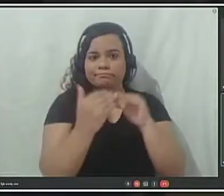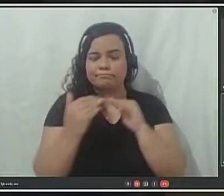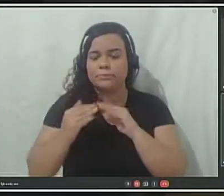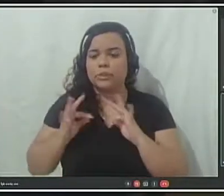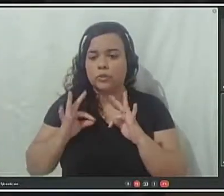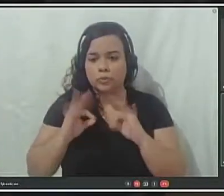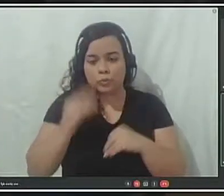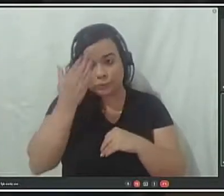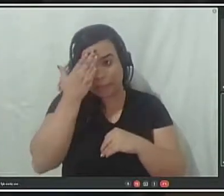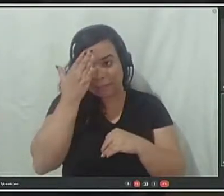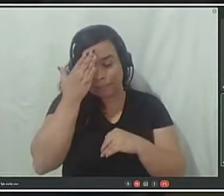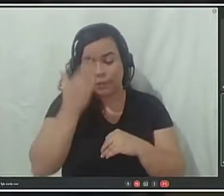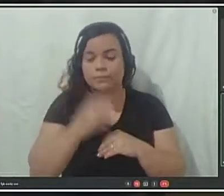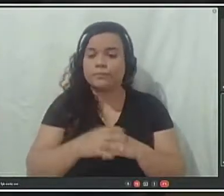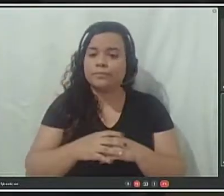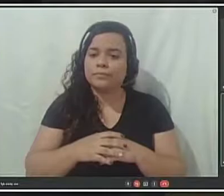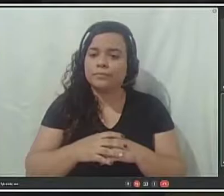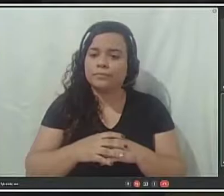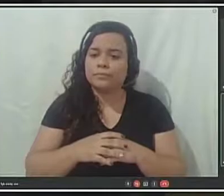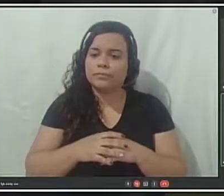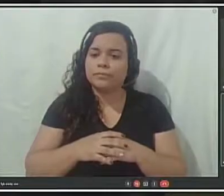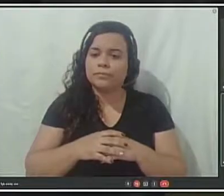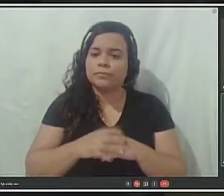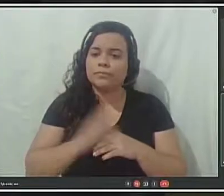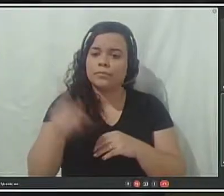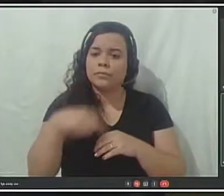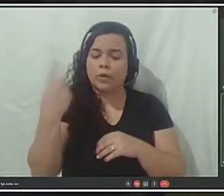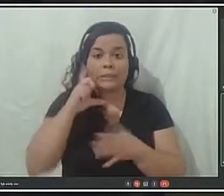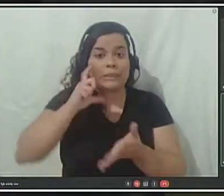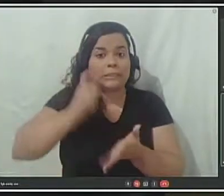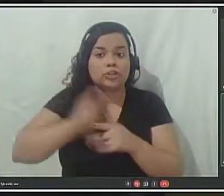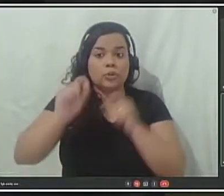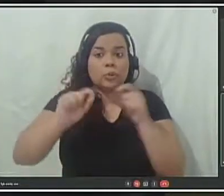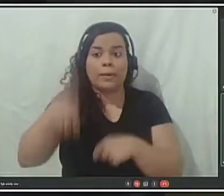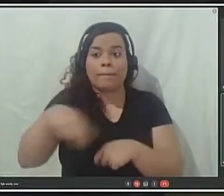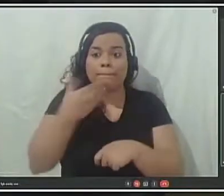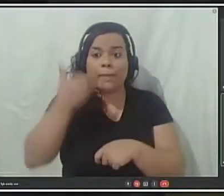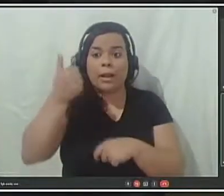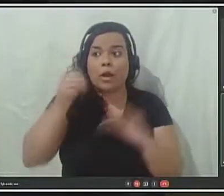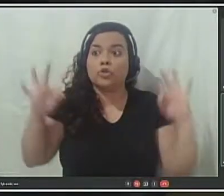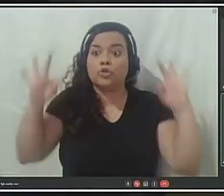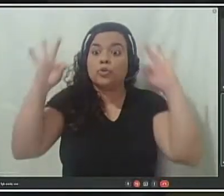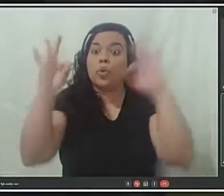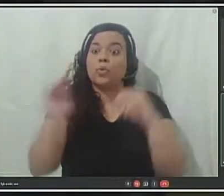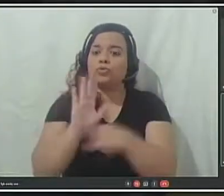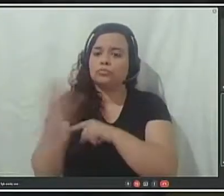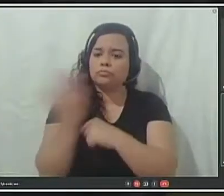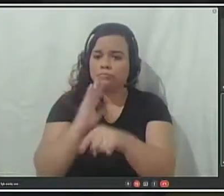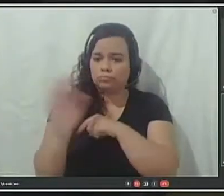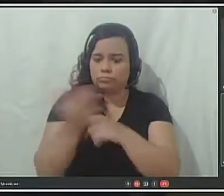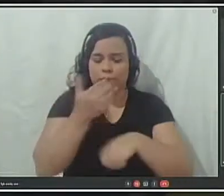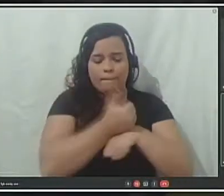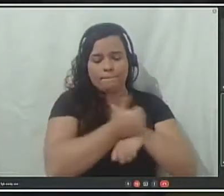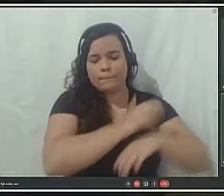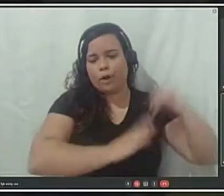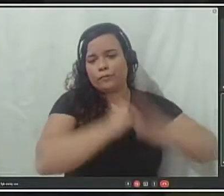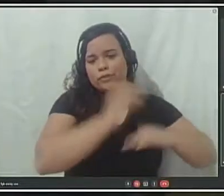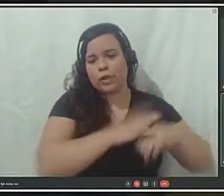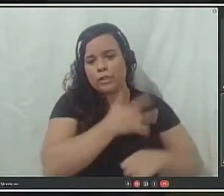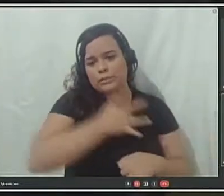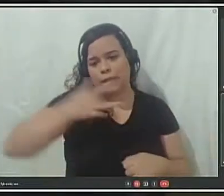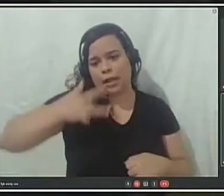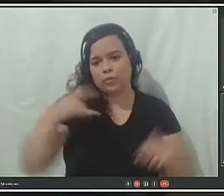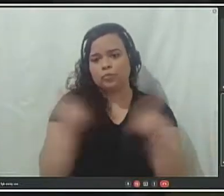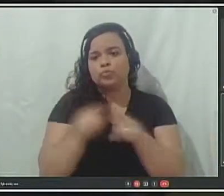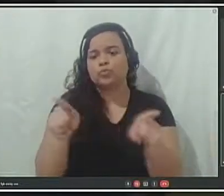sindicatos, o executivo, para que fique melhor para todos, tanto os profissionais da saúde, quanto os professores.